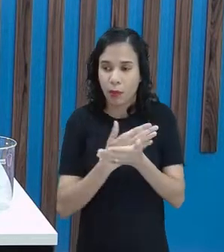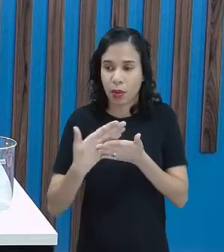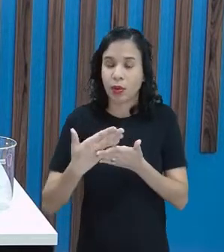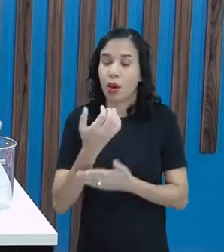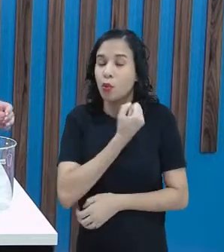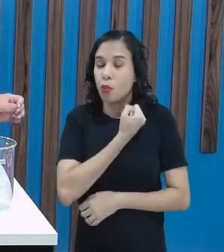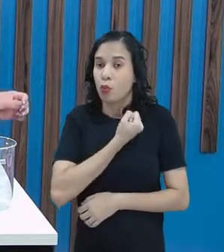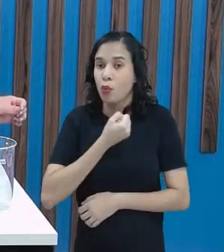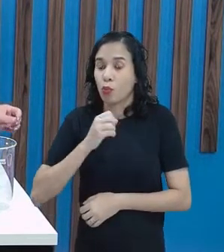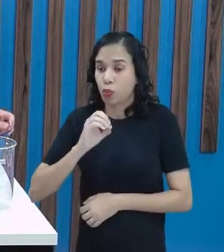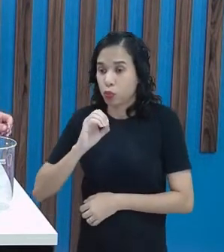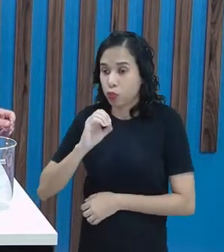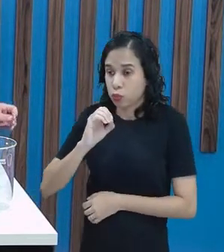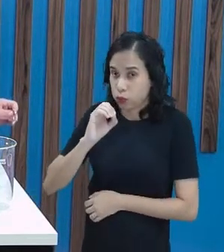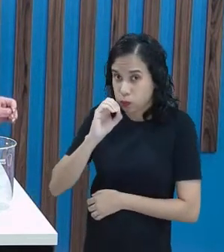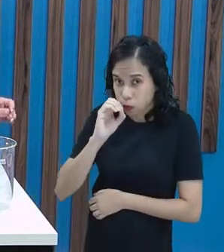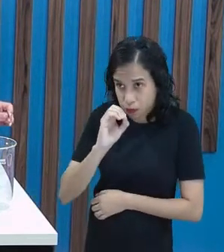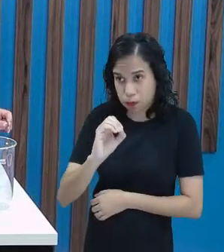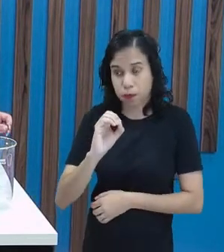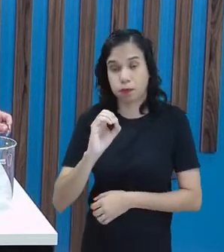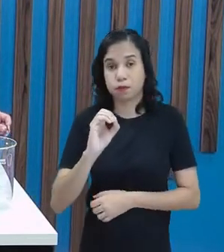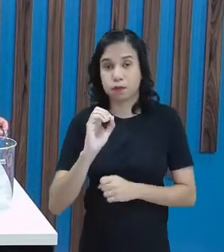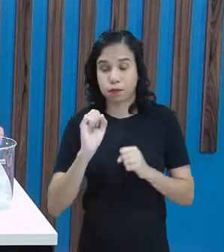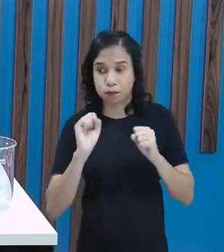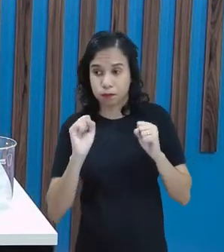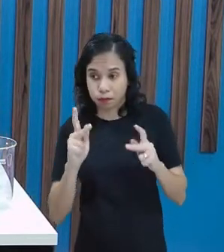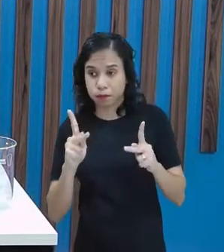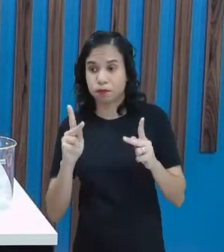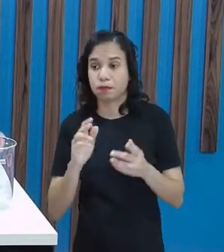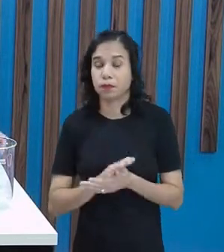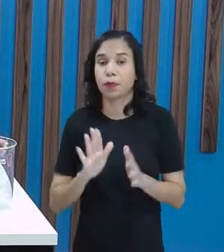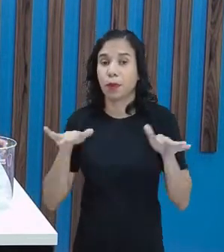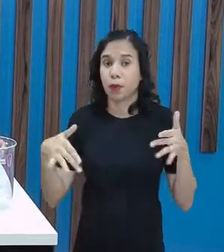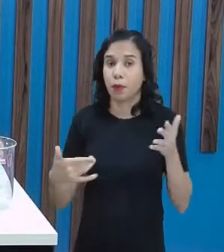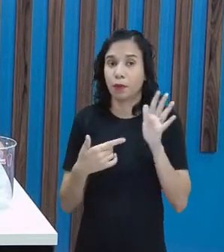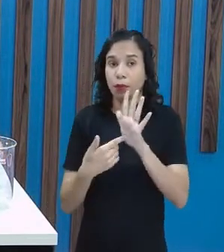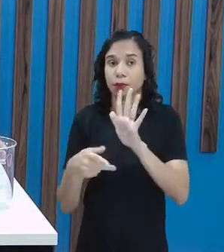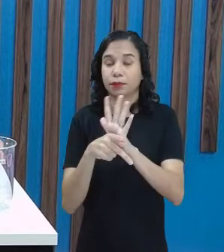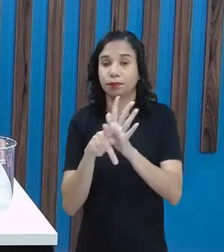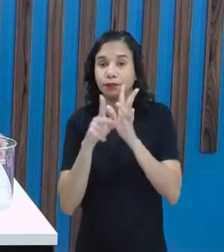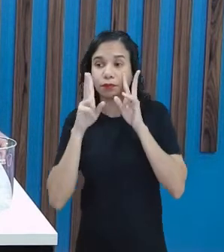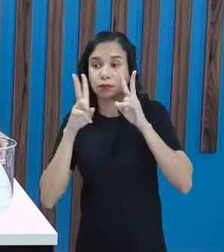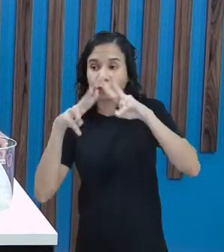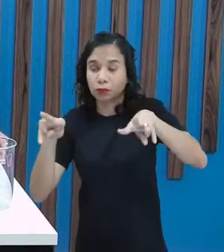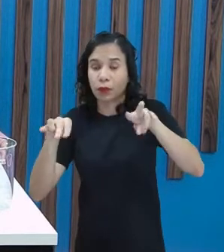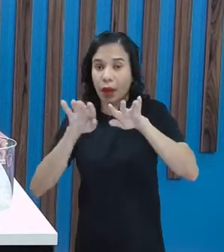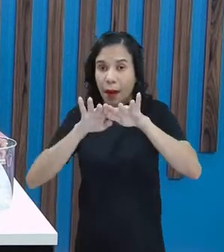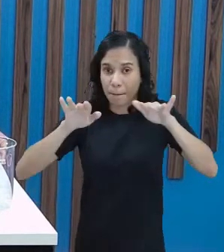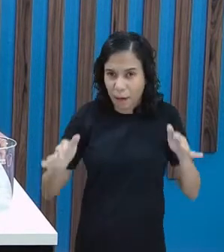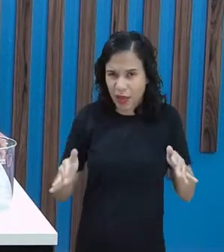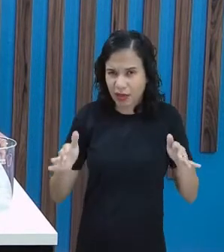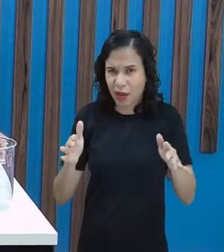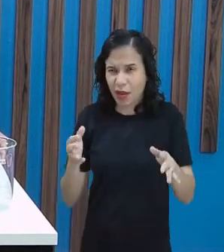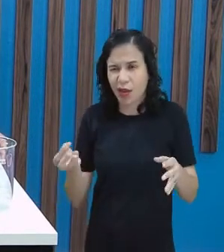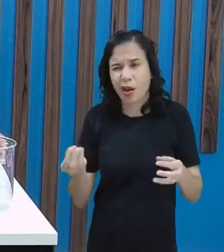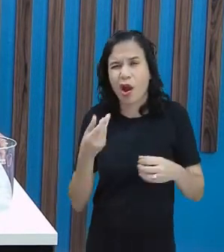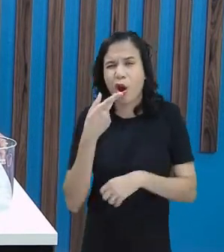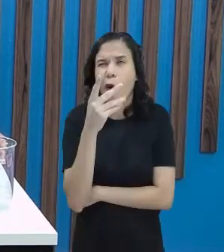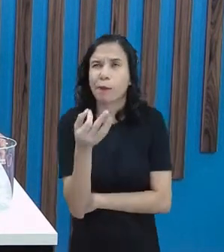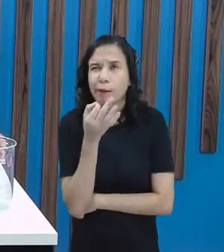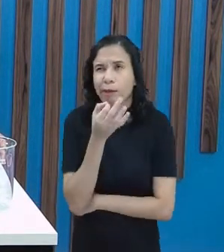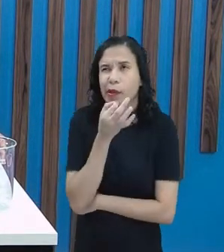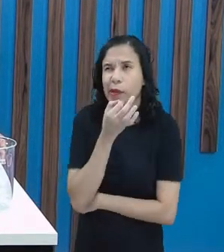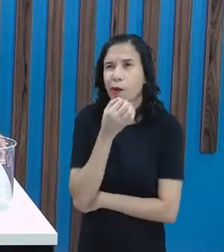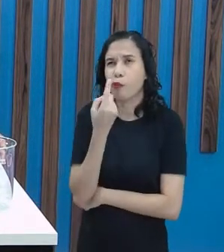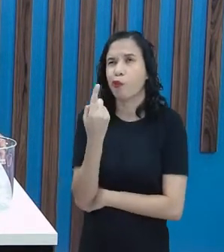Toda vez que for medir, você precisa começar do zero. Então, eu vou medir aqui essa mesa. Vocês acham que essa mesa tem um